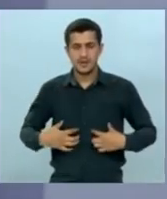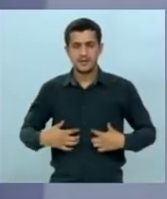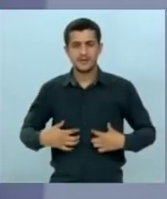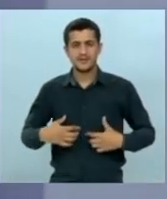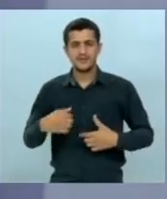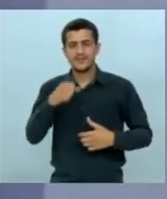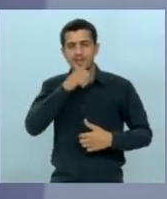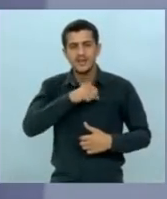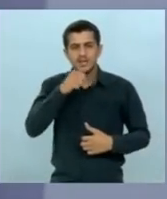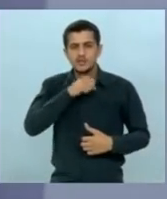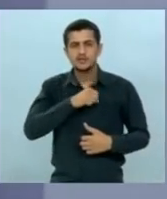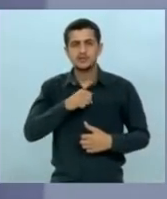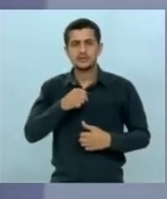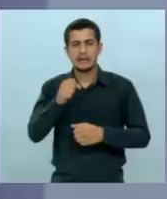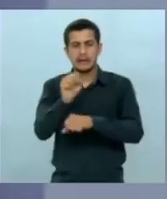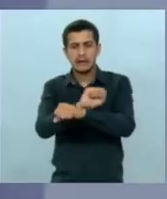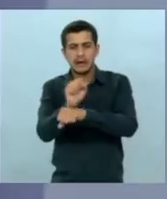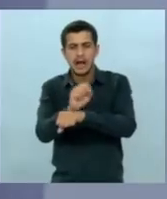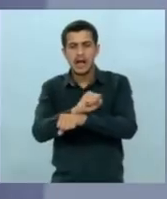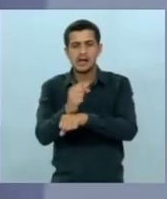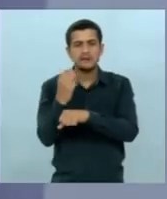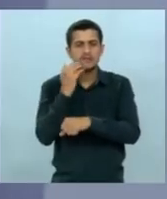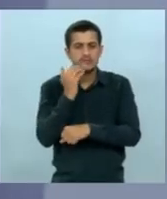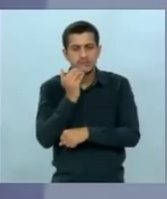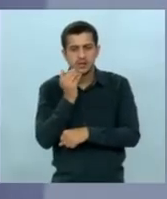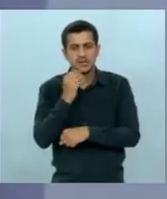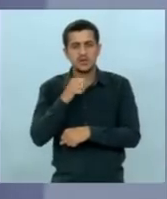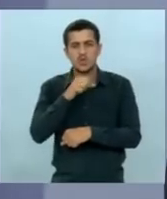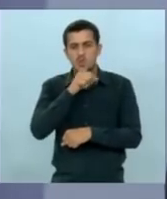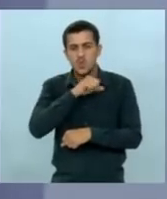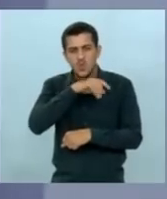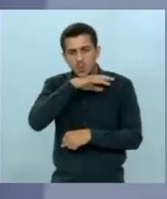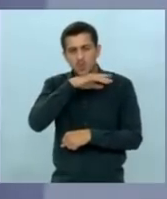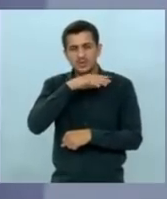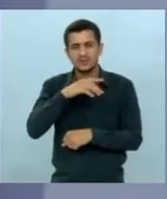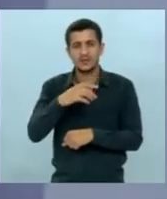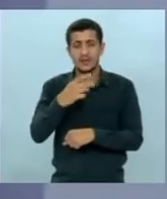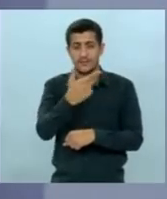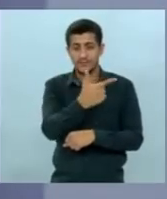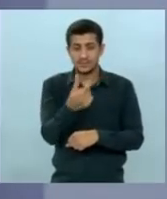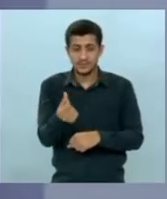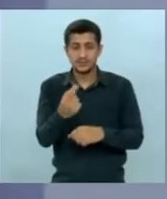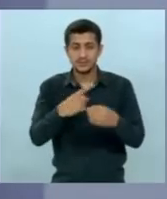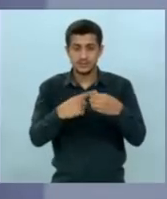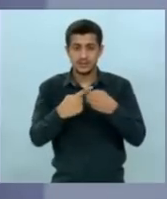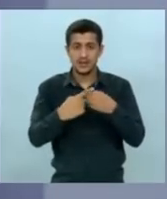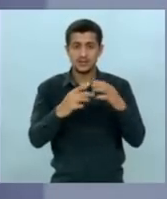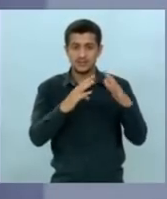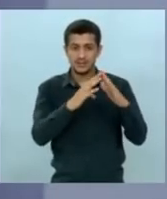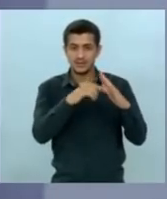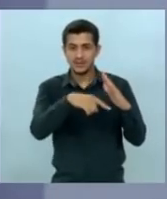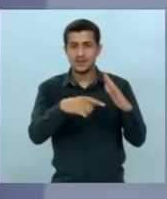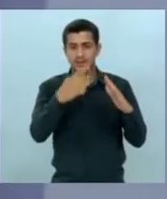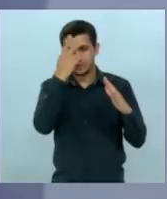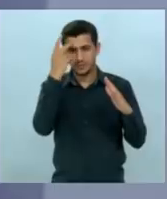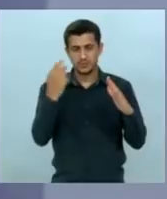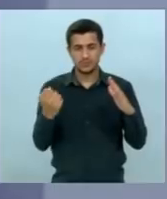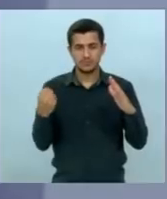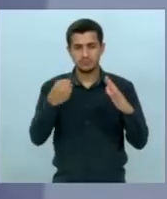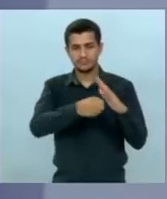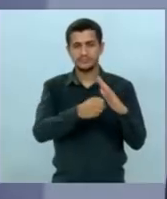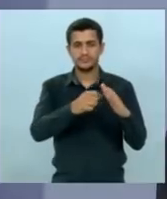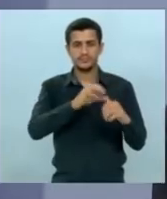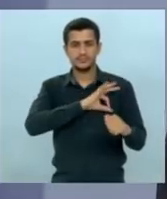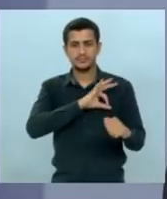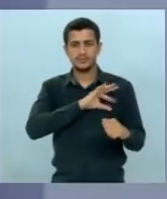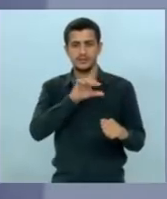obsoletos as viaturas sucateadas 26 cidades que tinham delegacia não tinham delegados que foi herança do seu